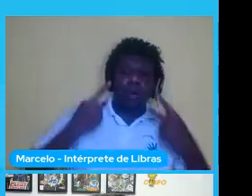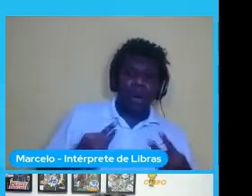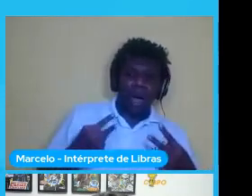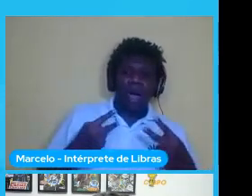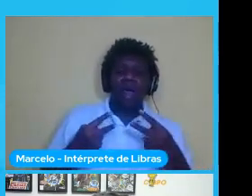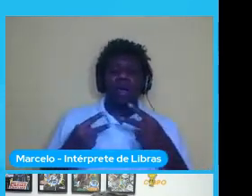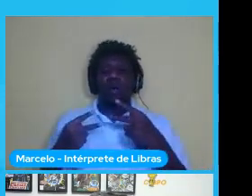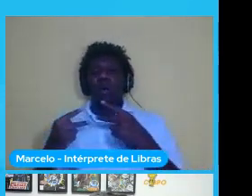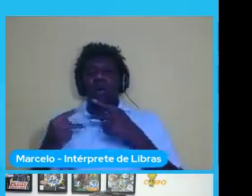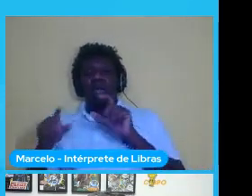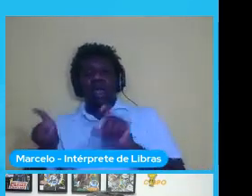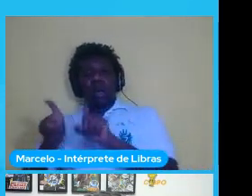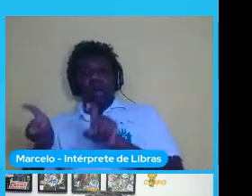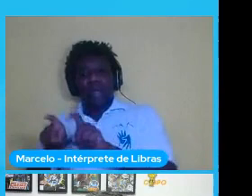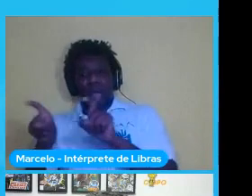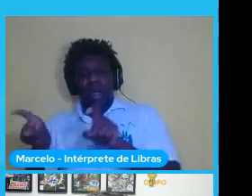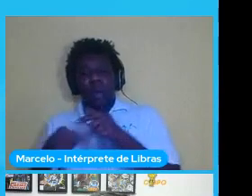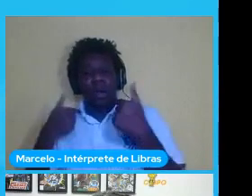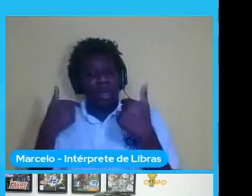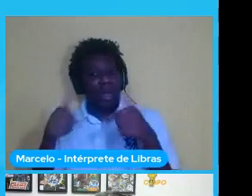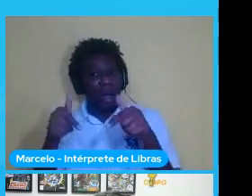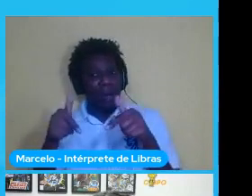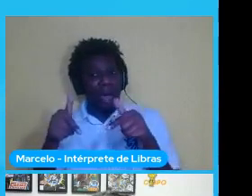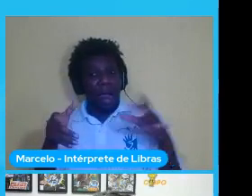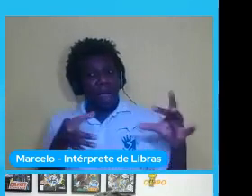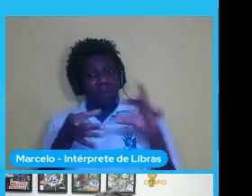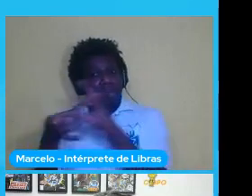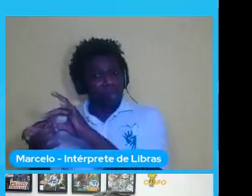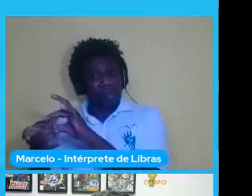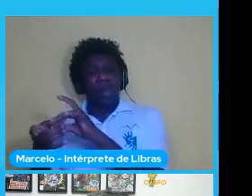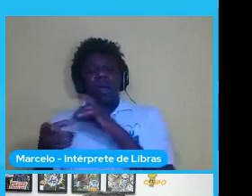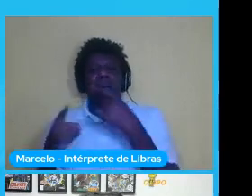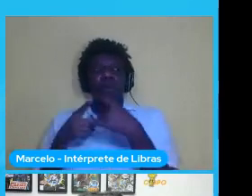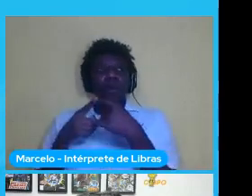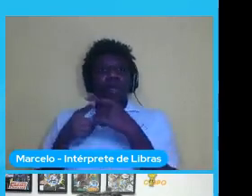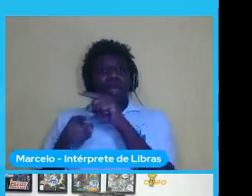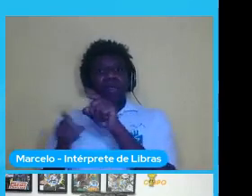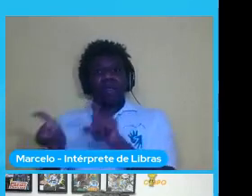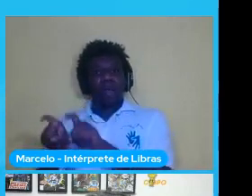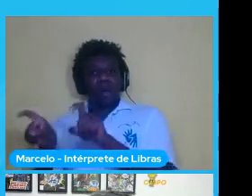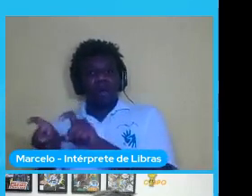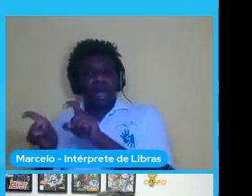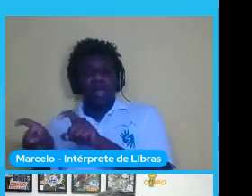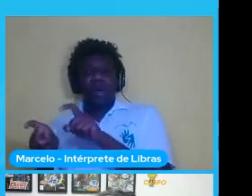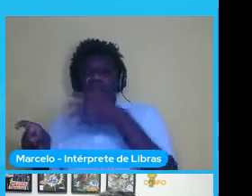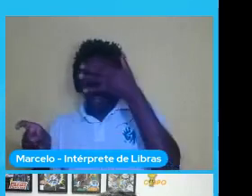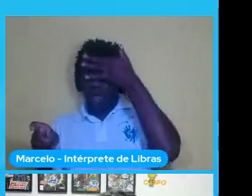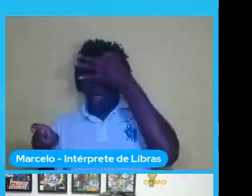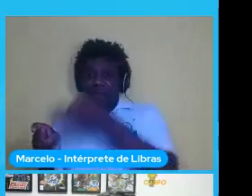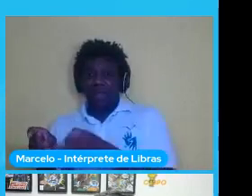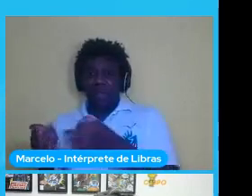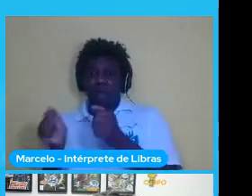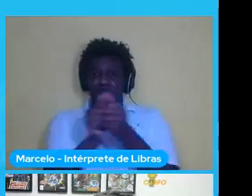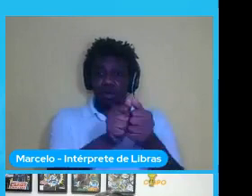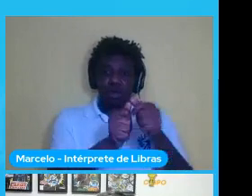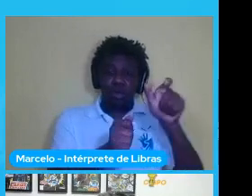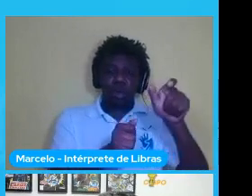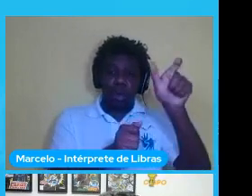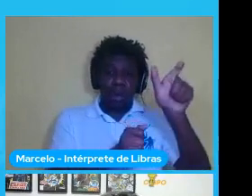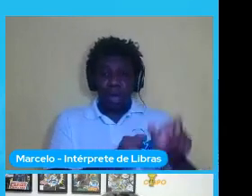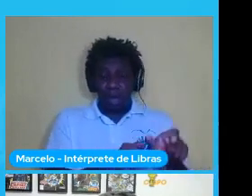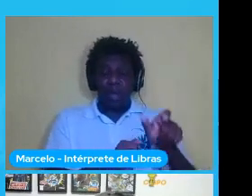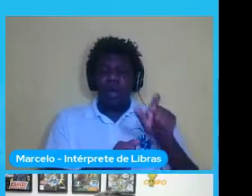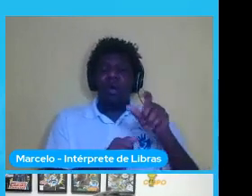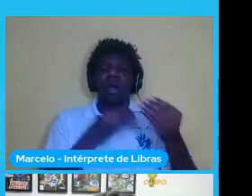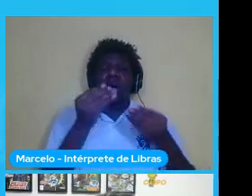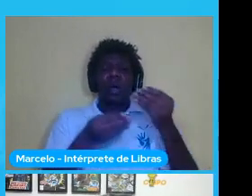se a máquina está tomando a mesma decisão da pessoa ou se eles estão divergindo em alguma coisa quando eles divergem qual é o problema como é que